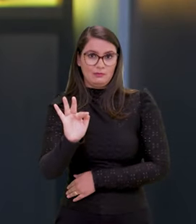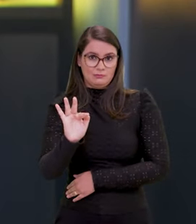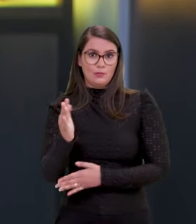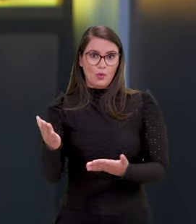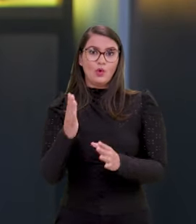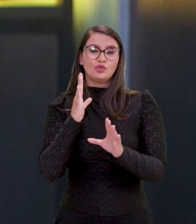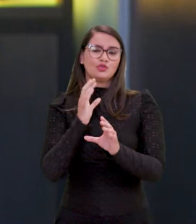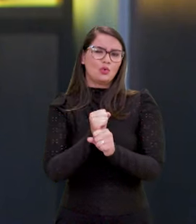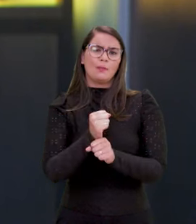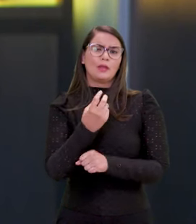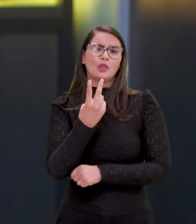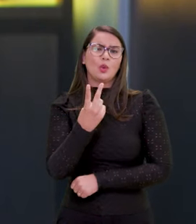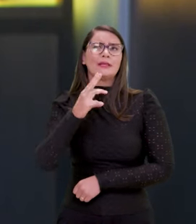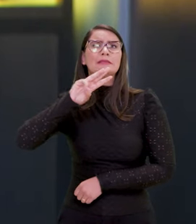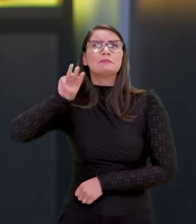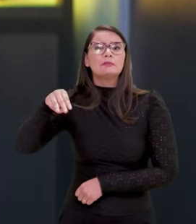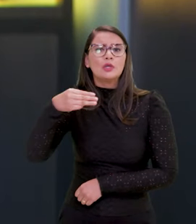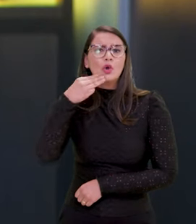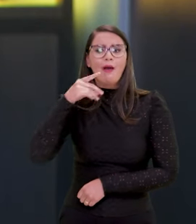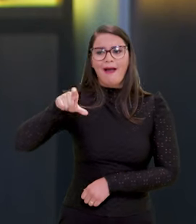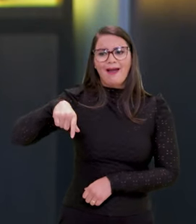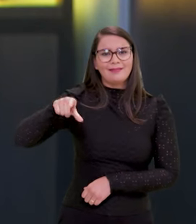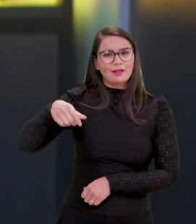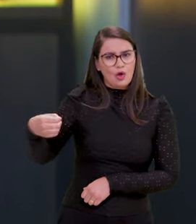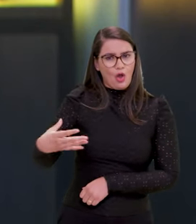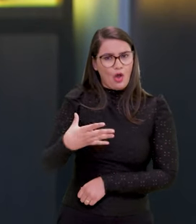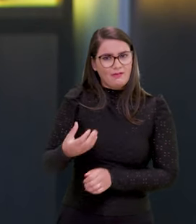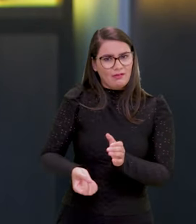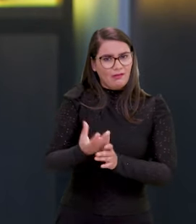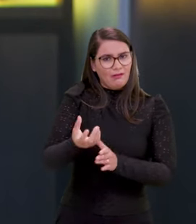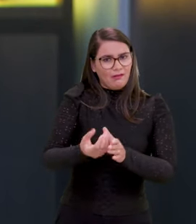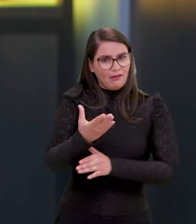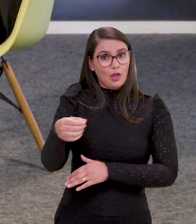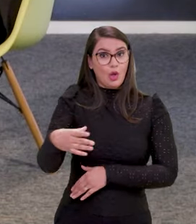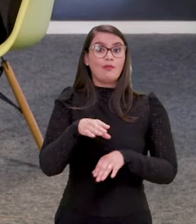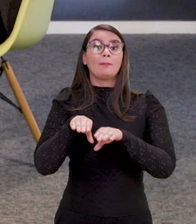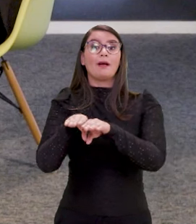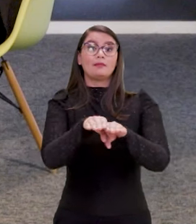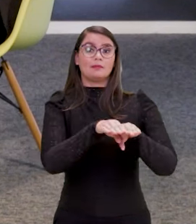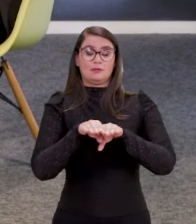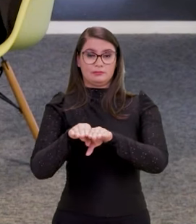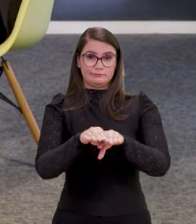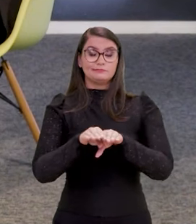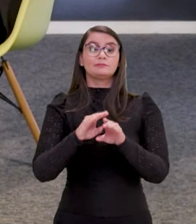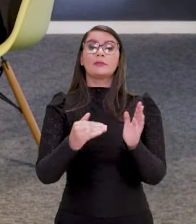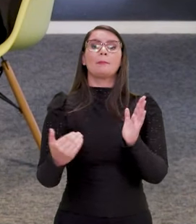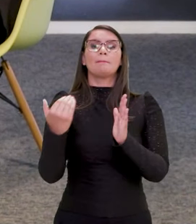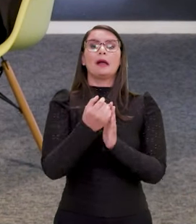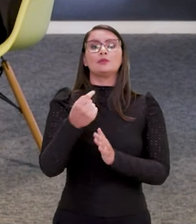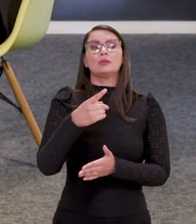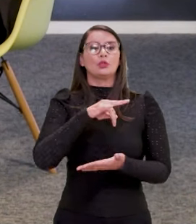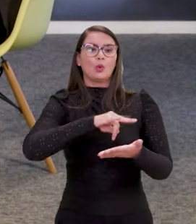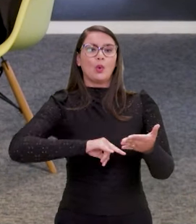já temos cerca de 2 milhões de carteiras emitidas nesse novo padrão. E mais do que um